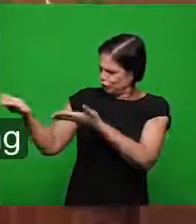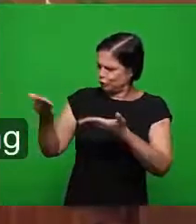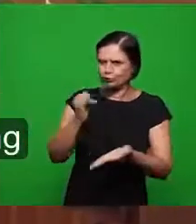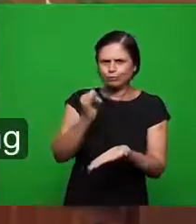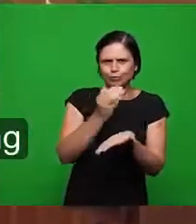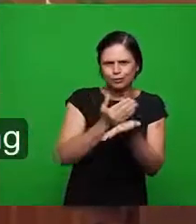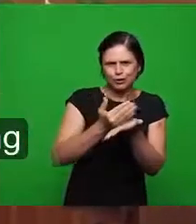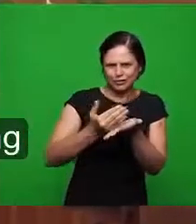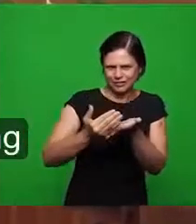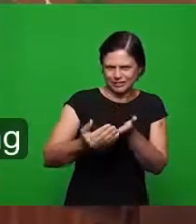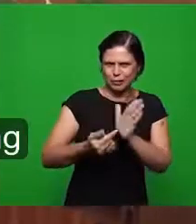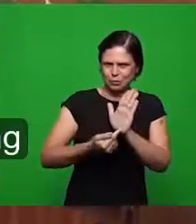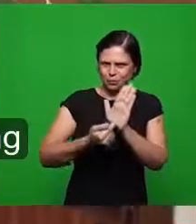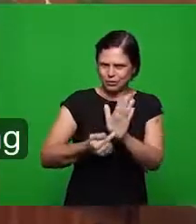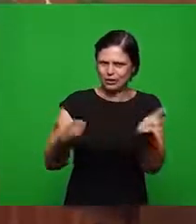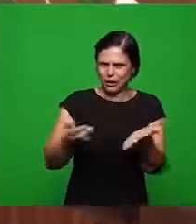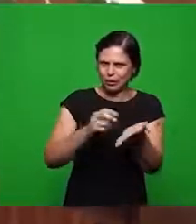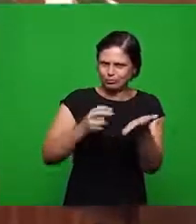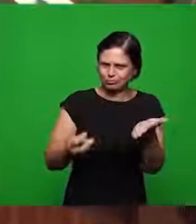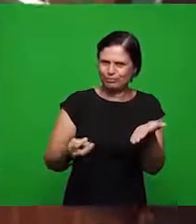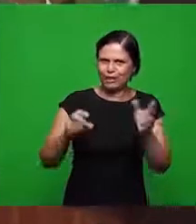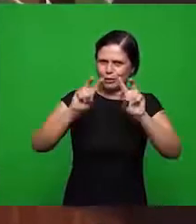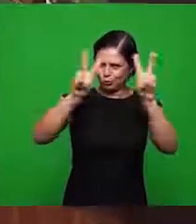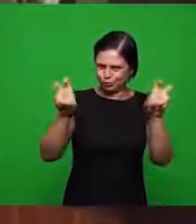daquilo que vai ser feito nesta manhã